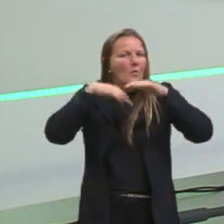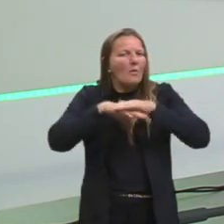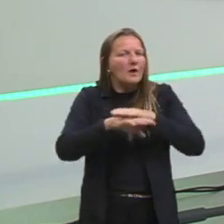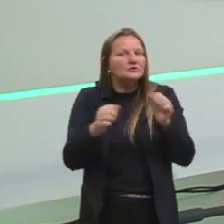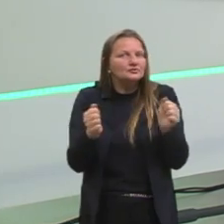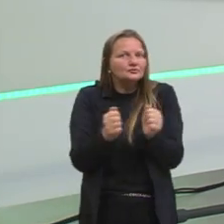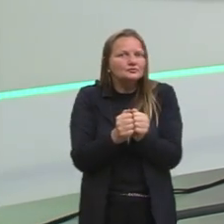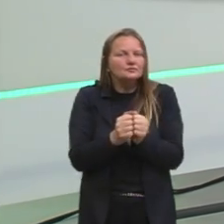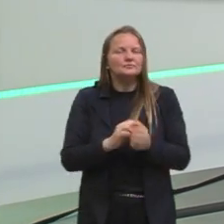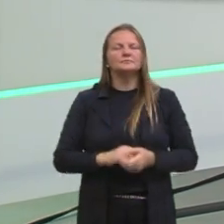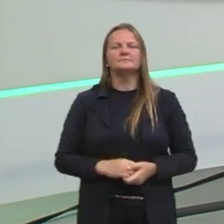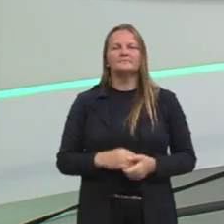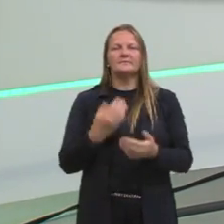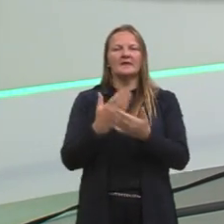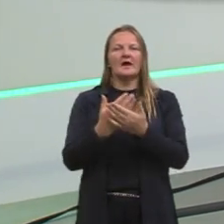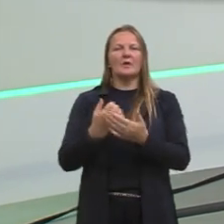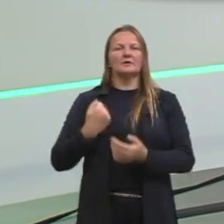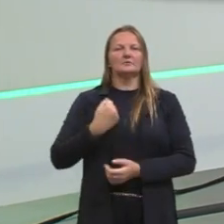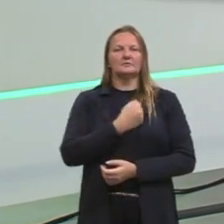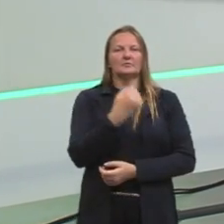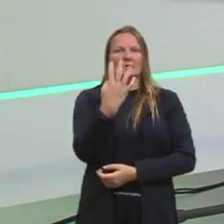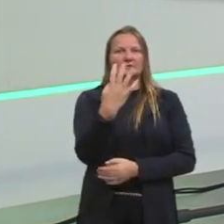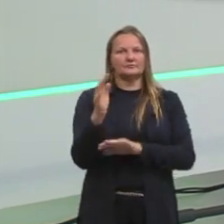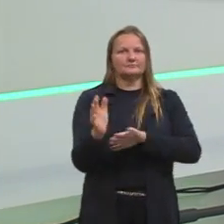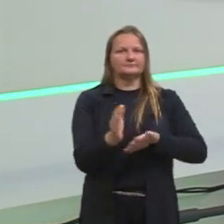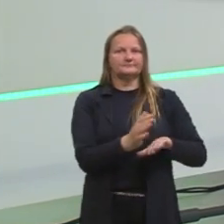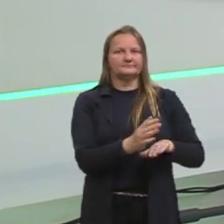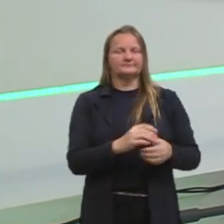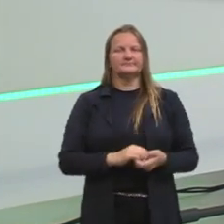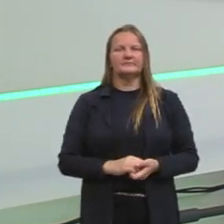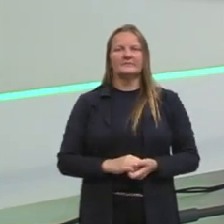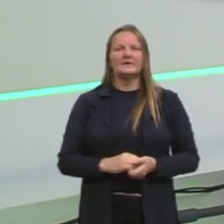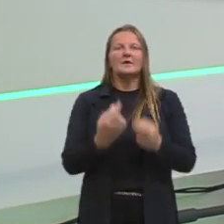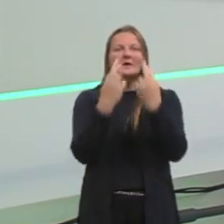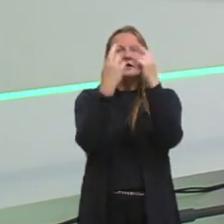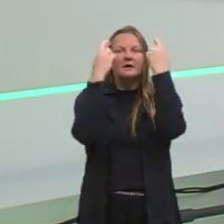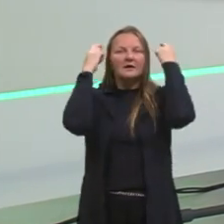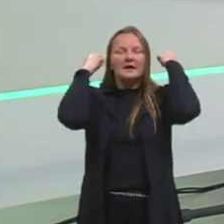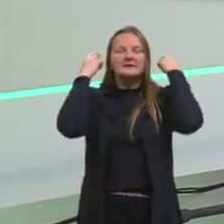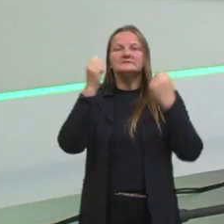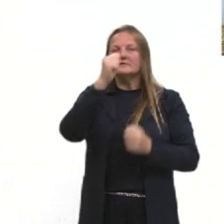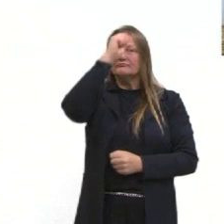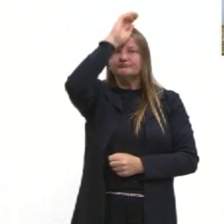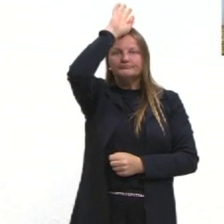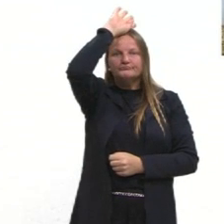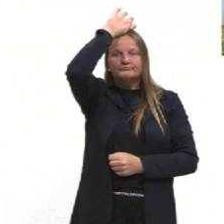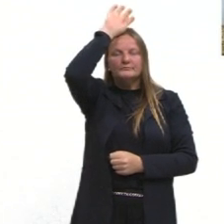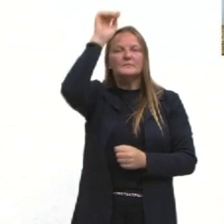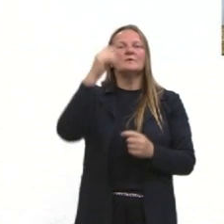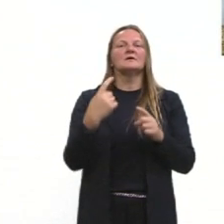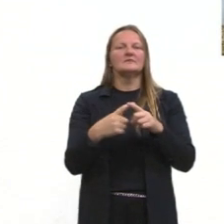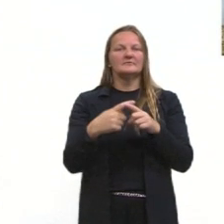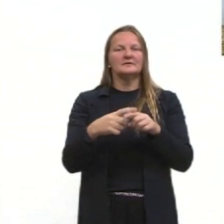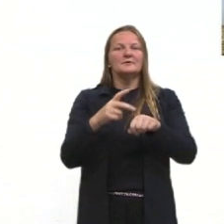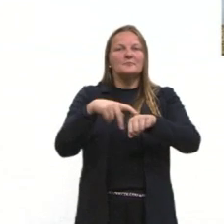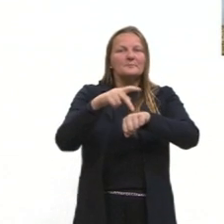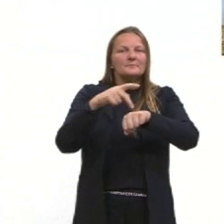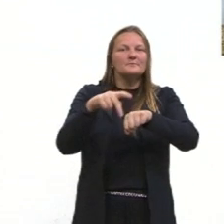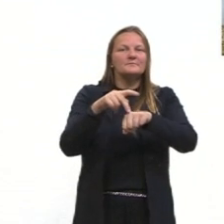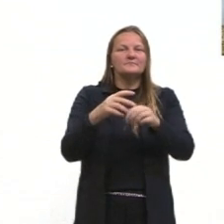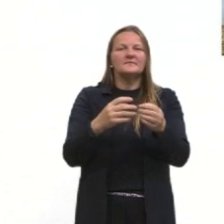Na aula 4, nós passamos por Grécia e por Roma. Nós lembramos ali as